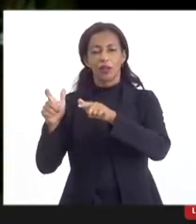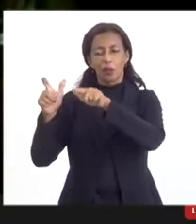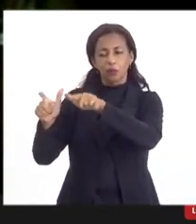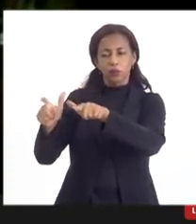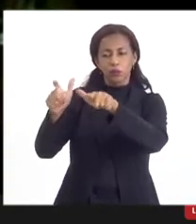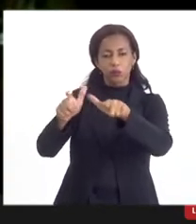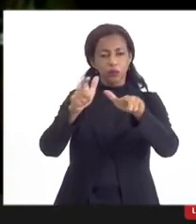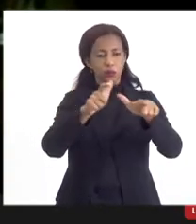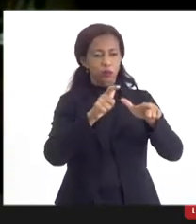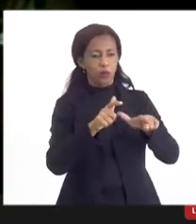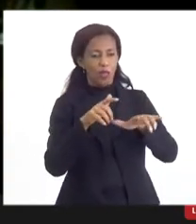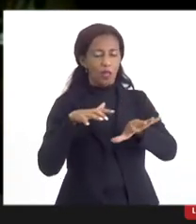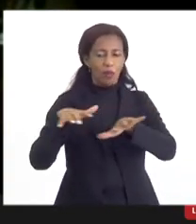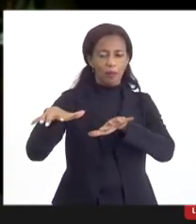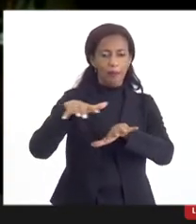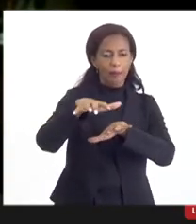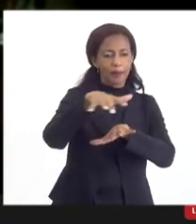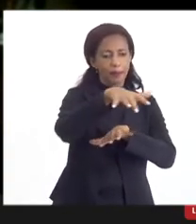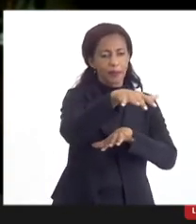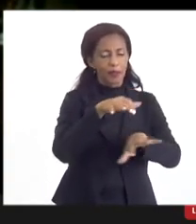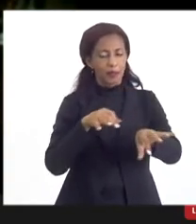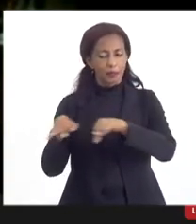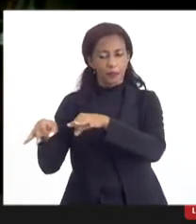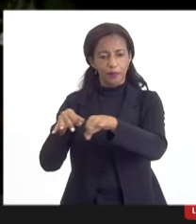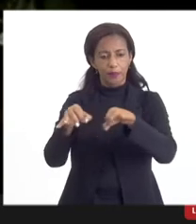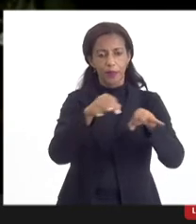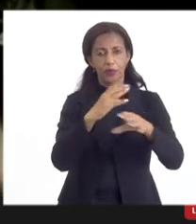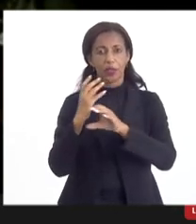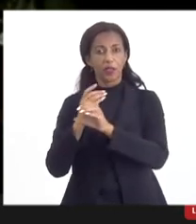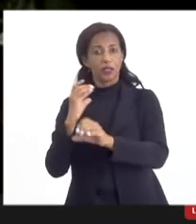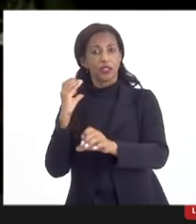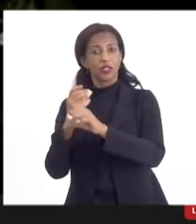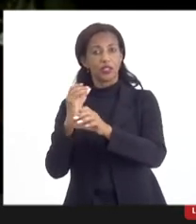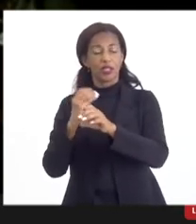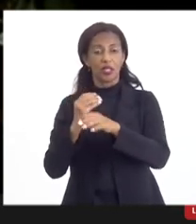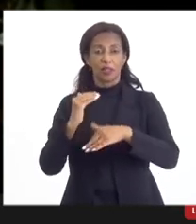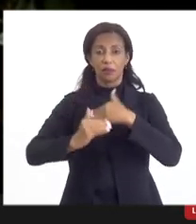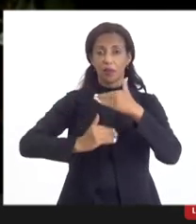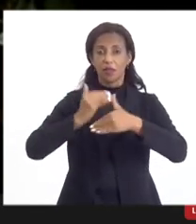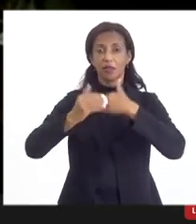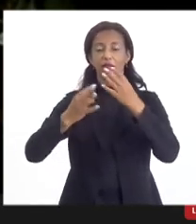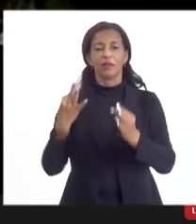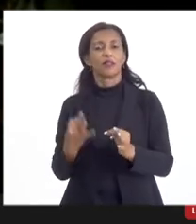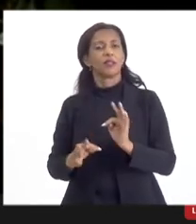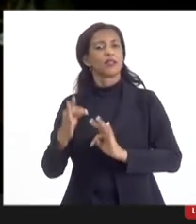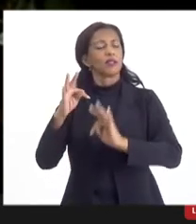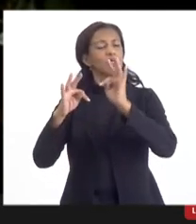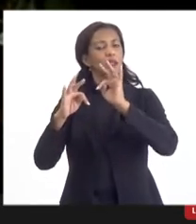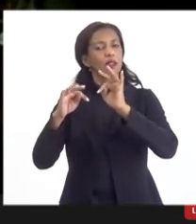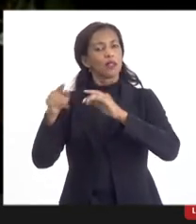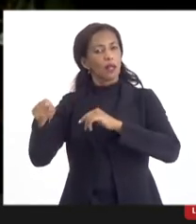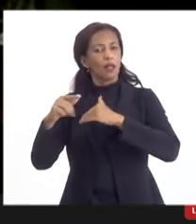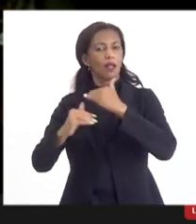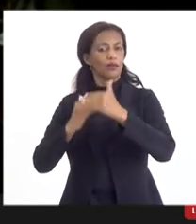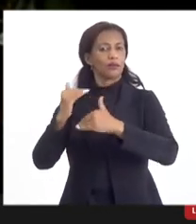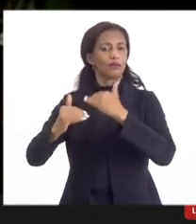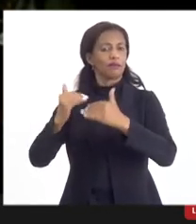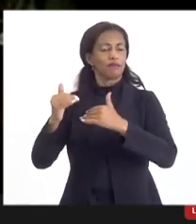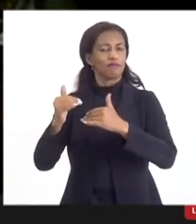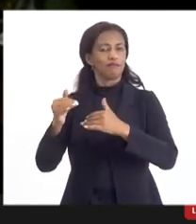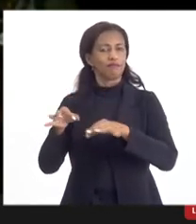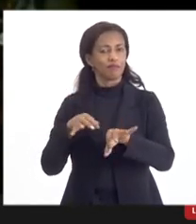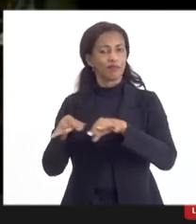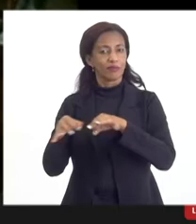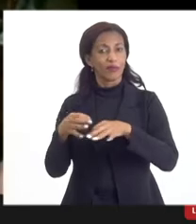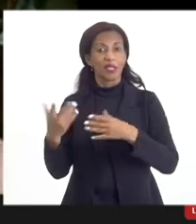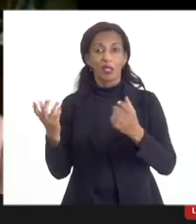localizadas em determinados projetos e engenharia para desenvolver essa tecnologia naqueles projetos. certo? Isso aí